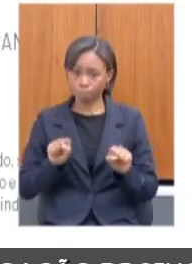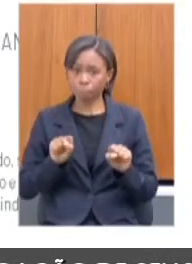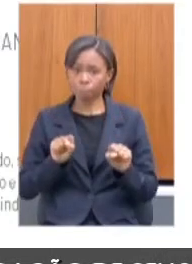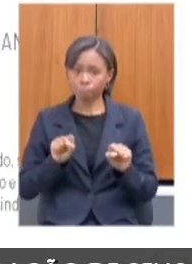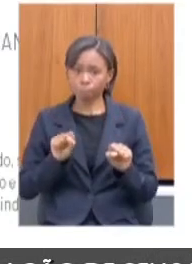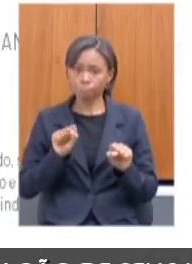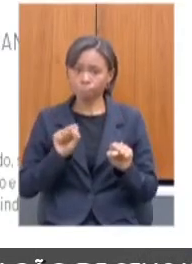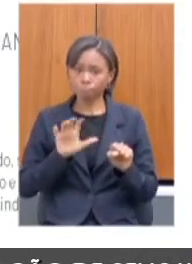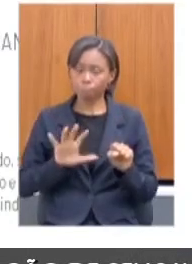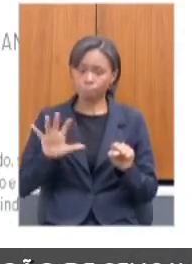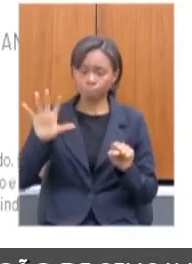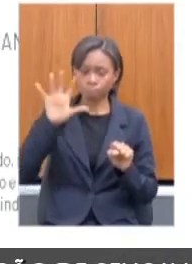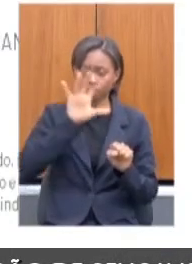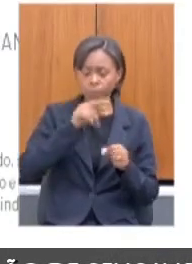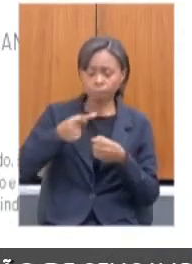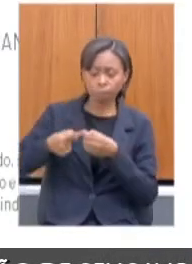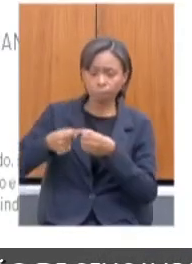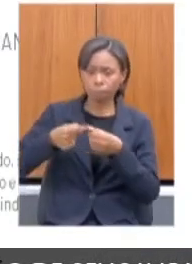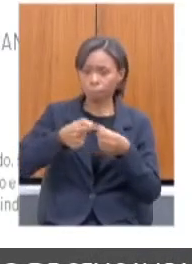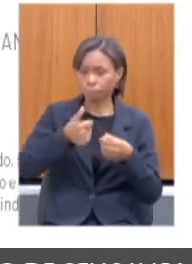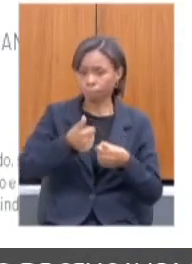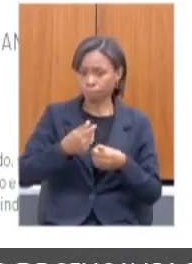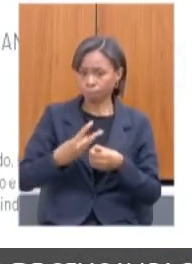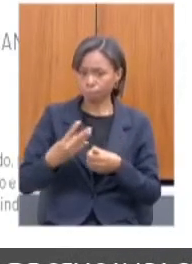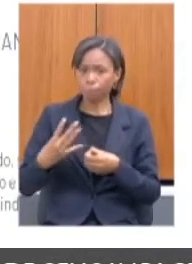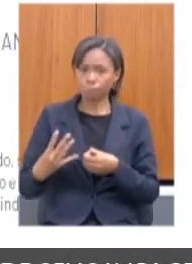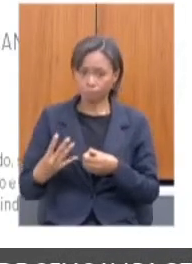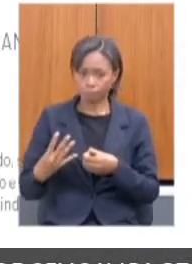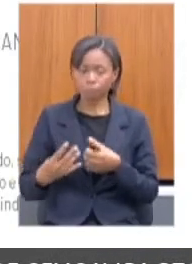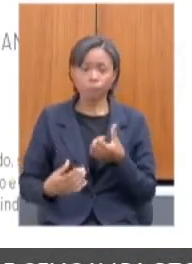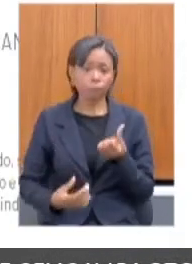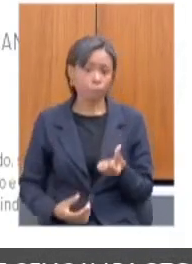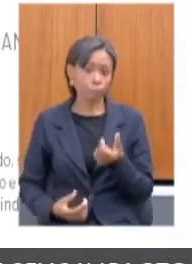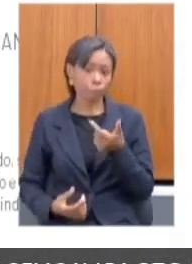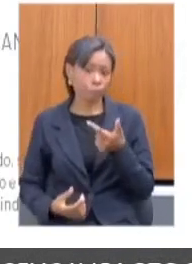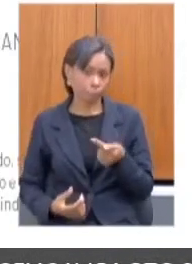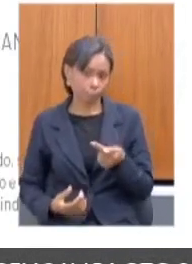134 municípios. E 67 entidades